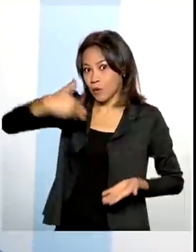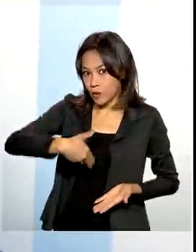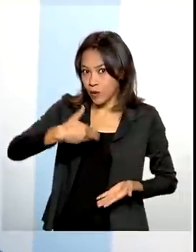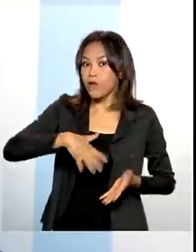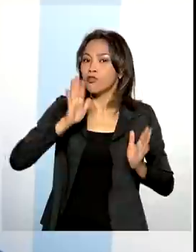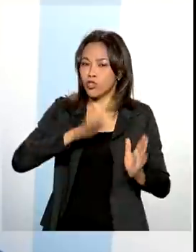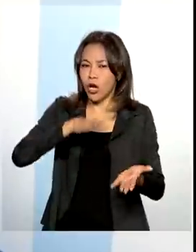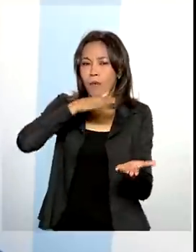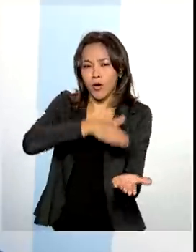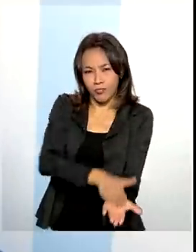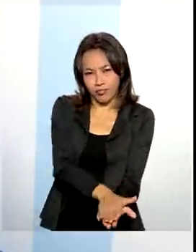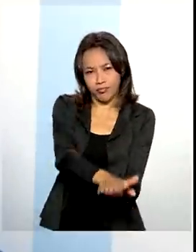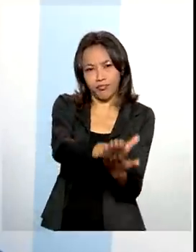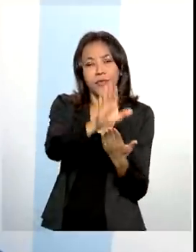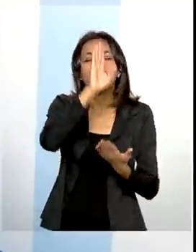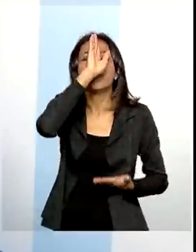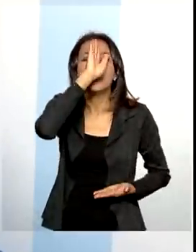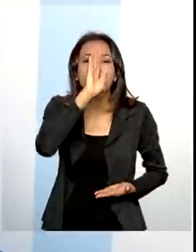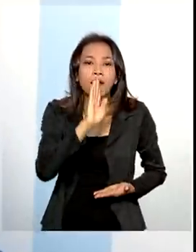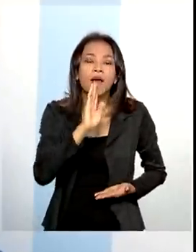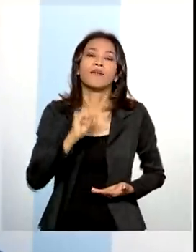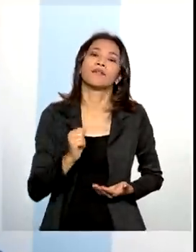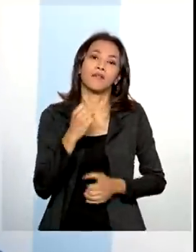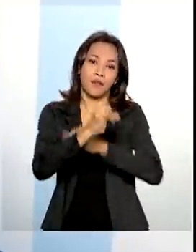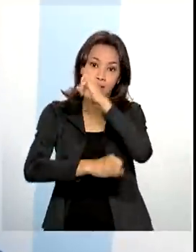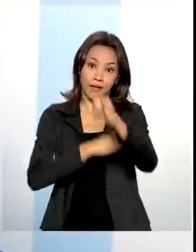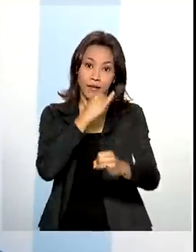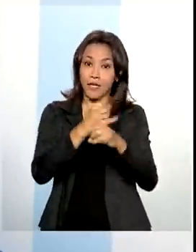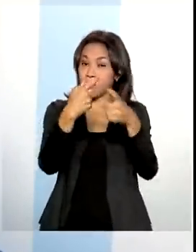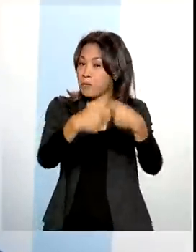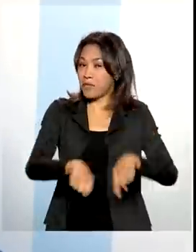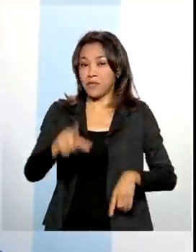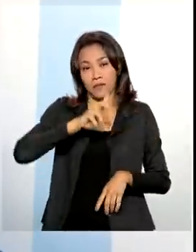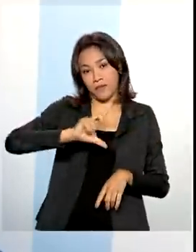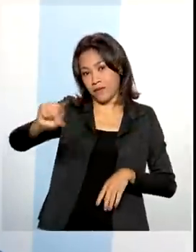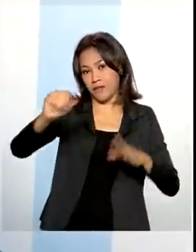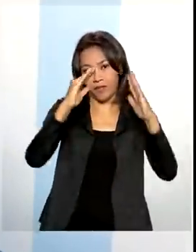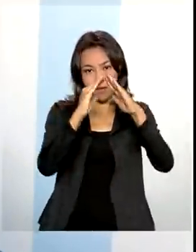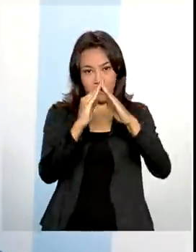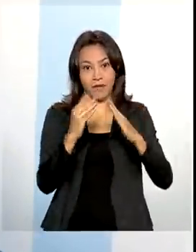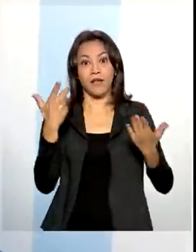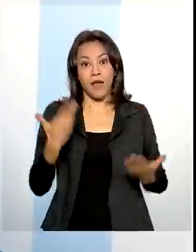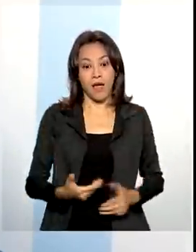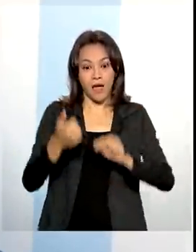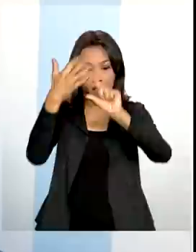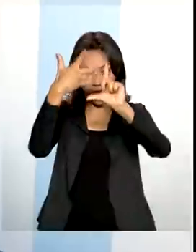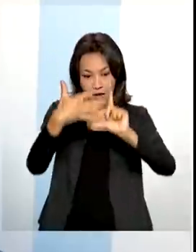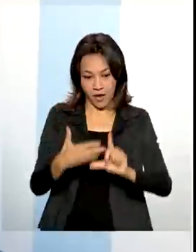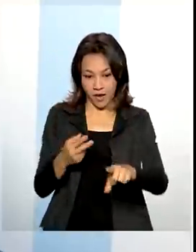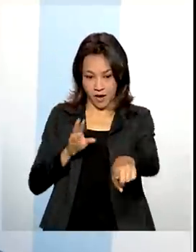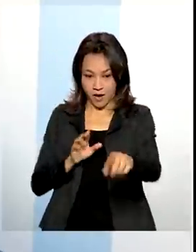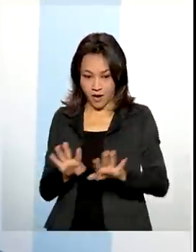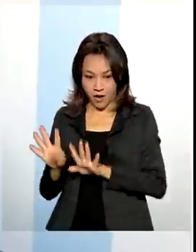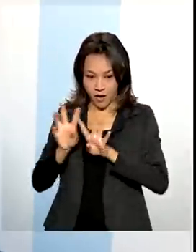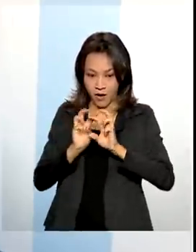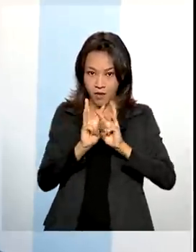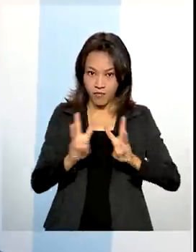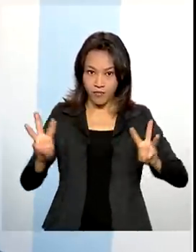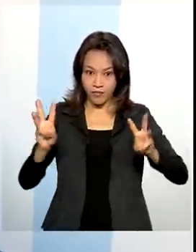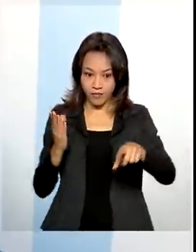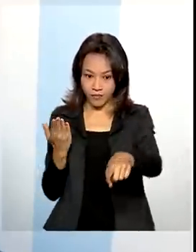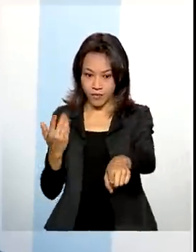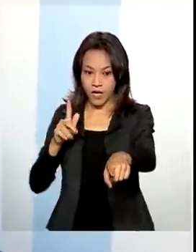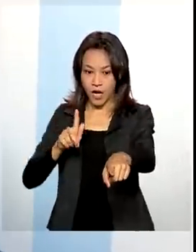ser emitido de graça pela internet sem sair de casa por meio do portal gov.br. O